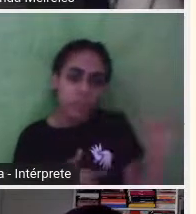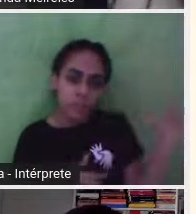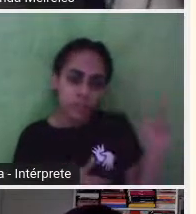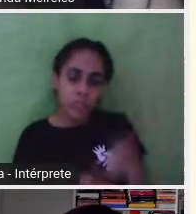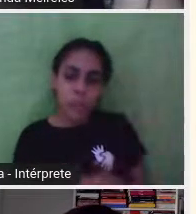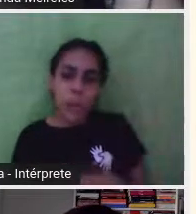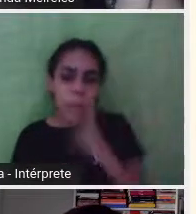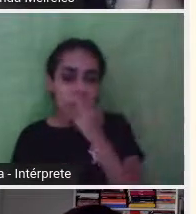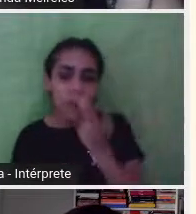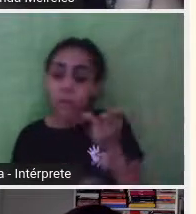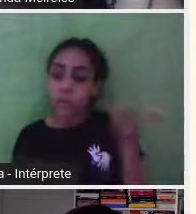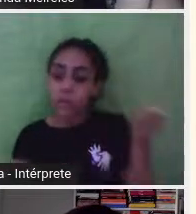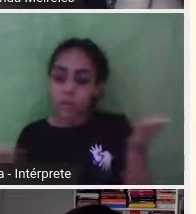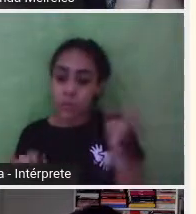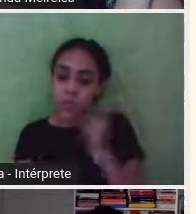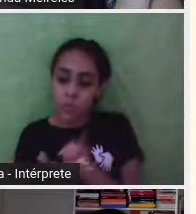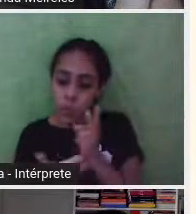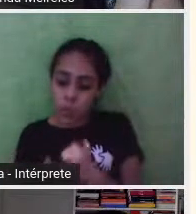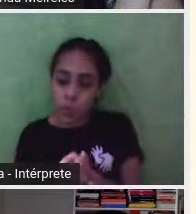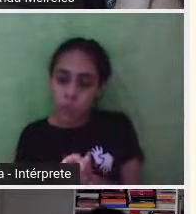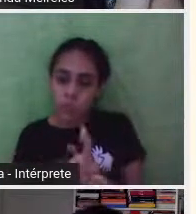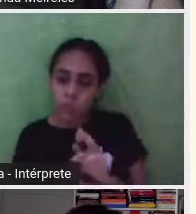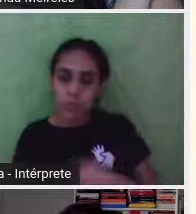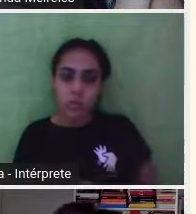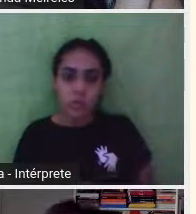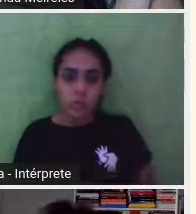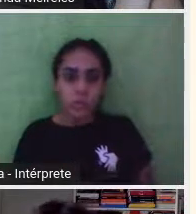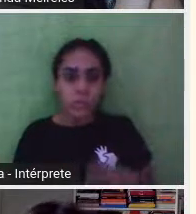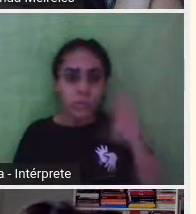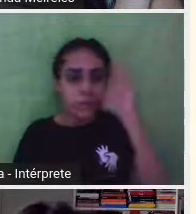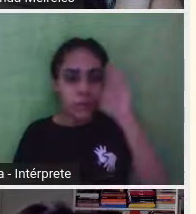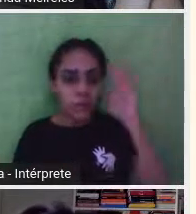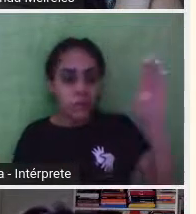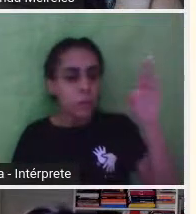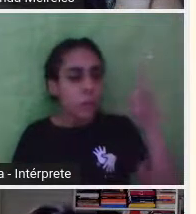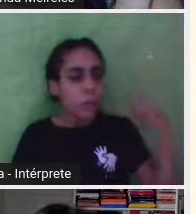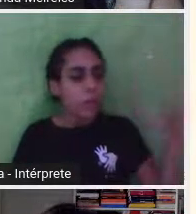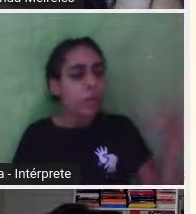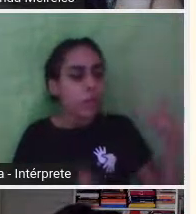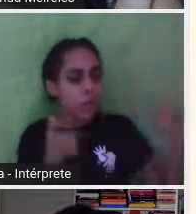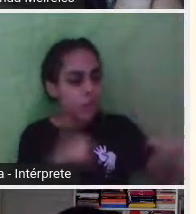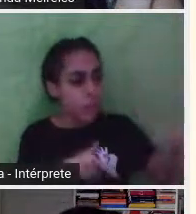É privilegiar a carreira do marido, privilegiar o percurso